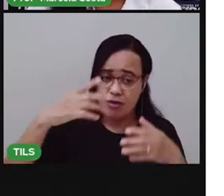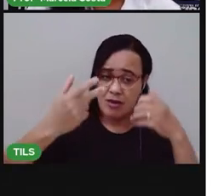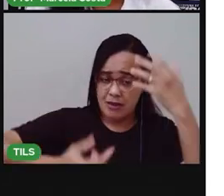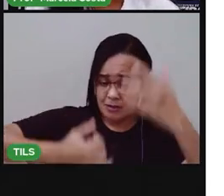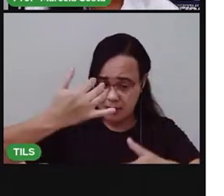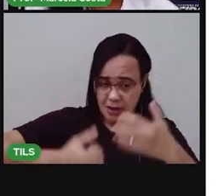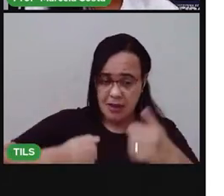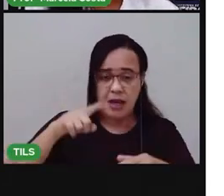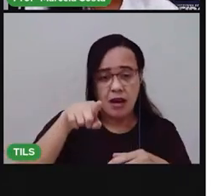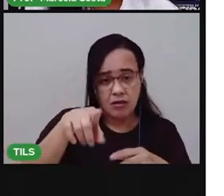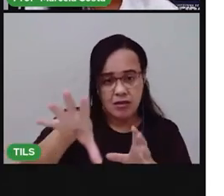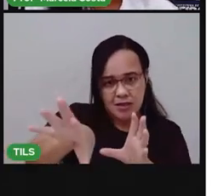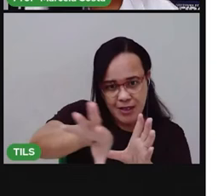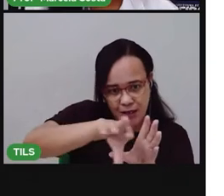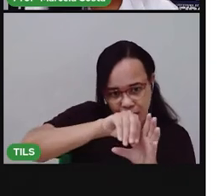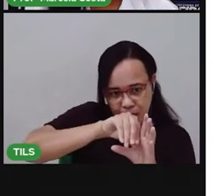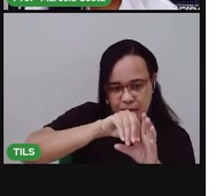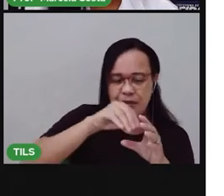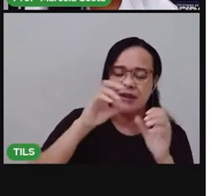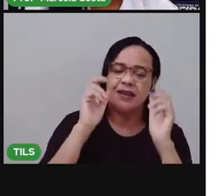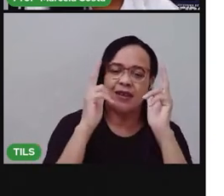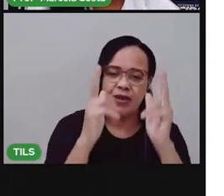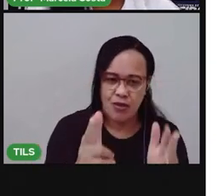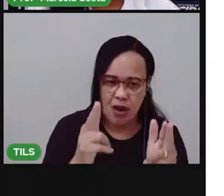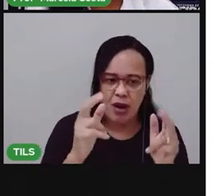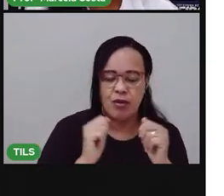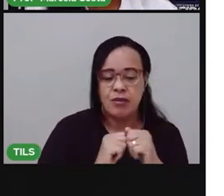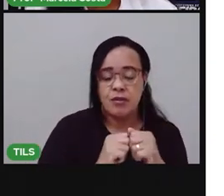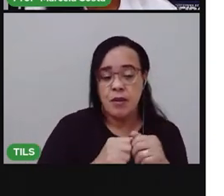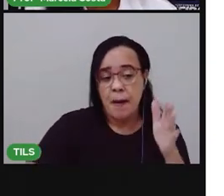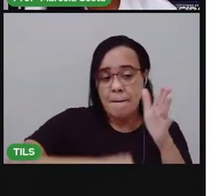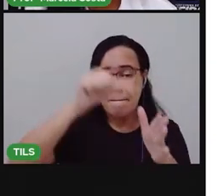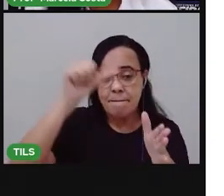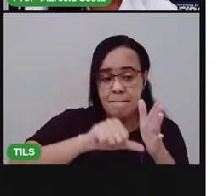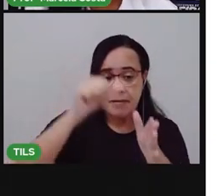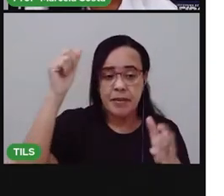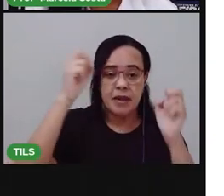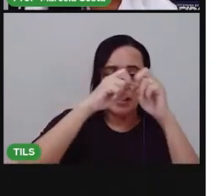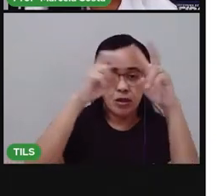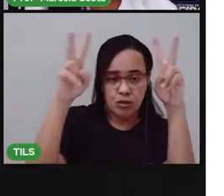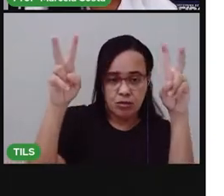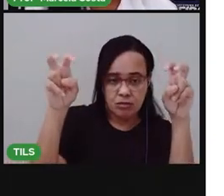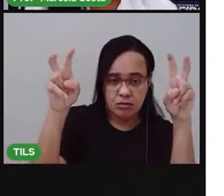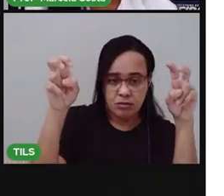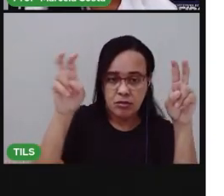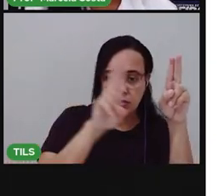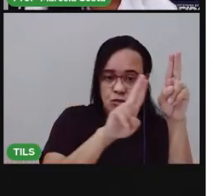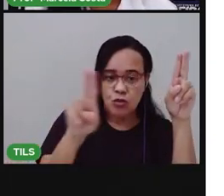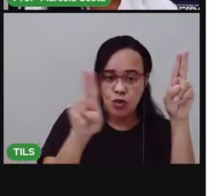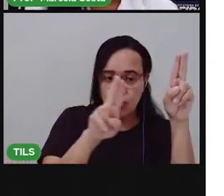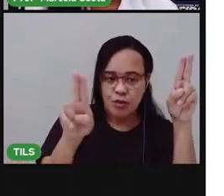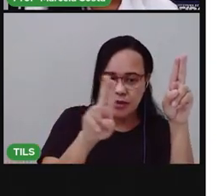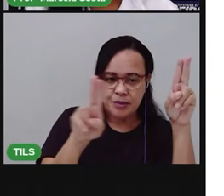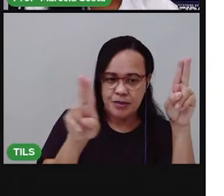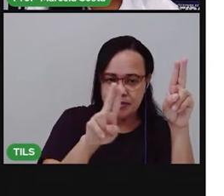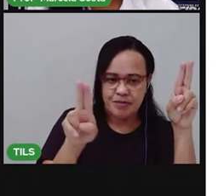Então, o título que você vai escrever aí na primeira linha do seu caderno vai ser esse aqui.